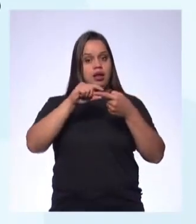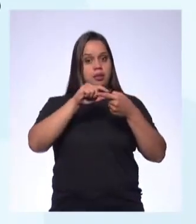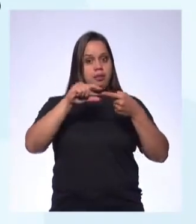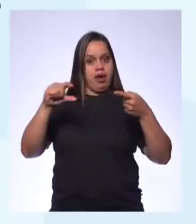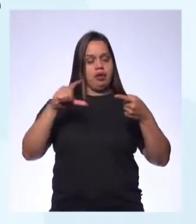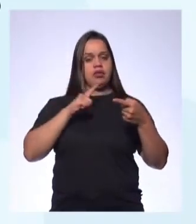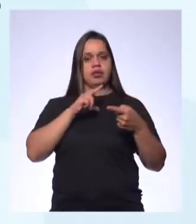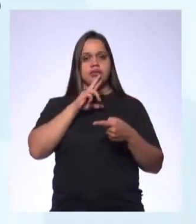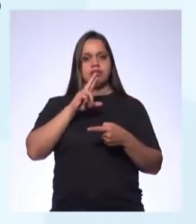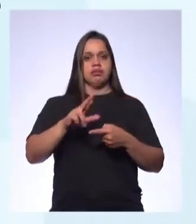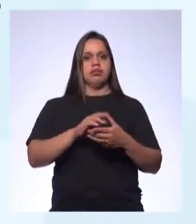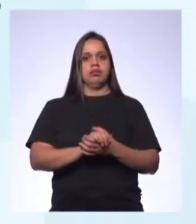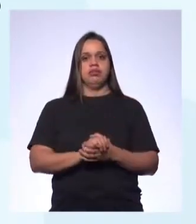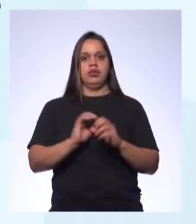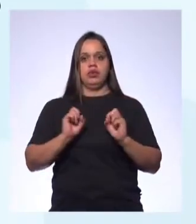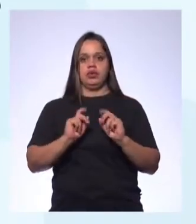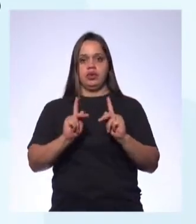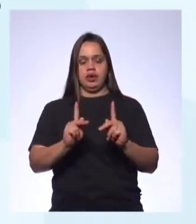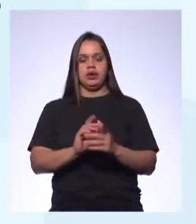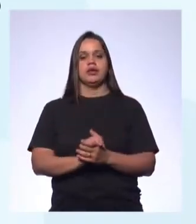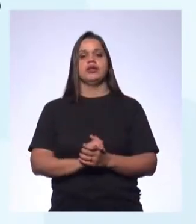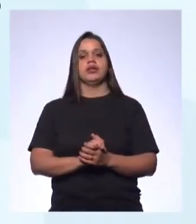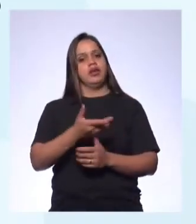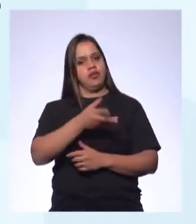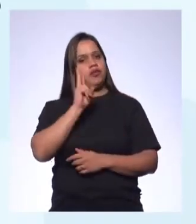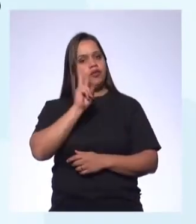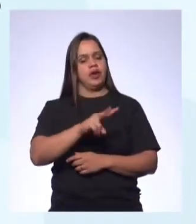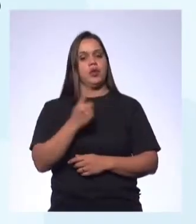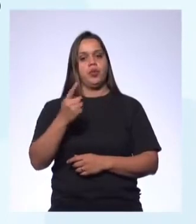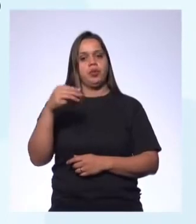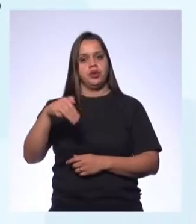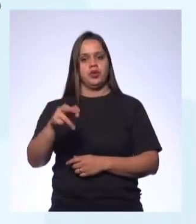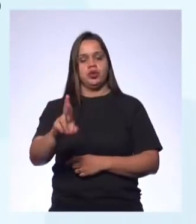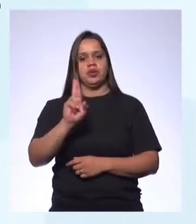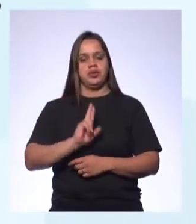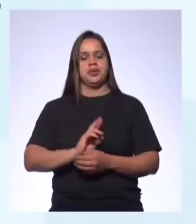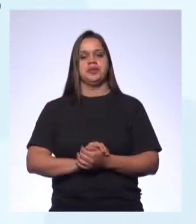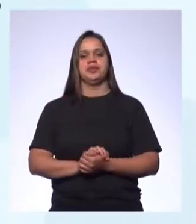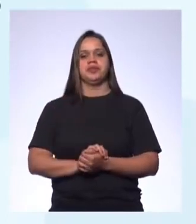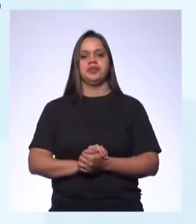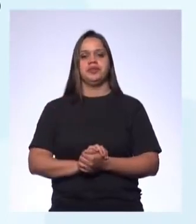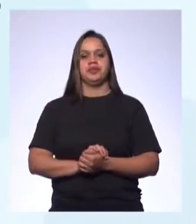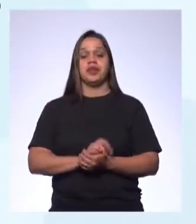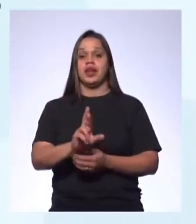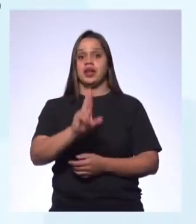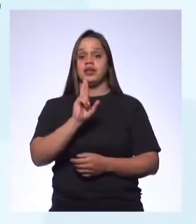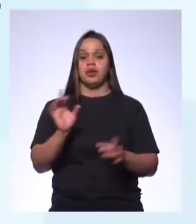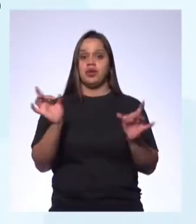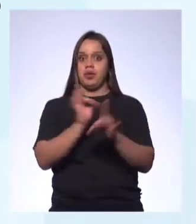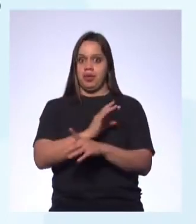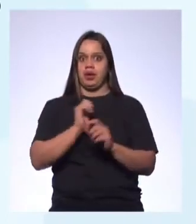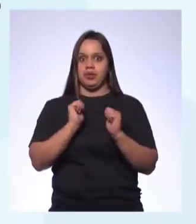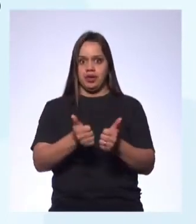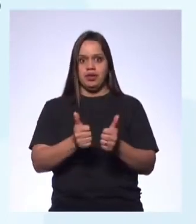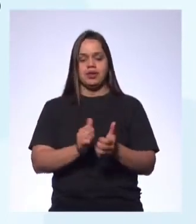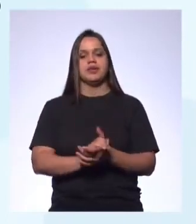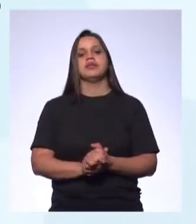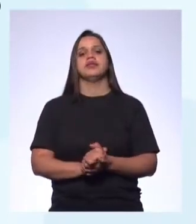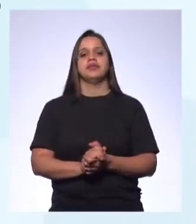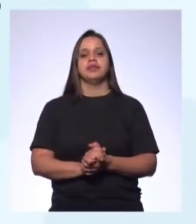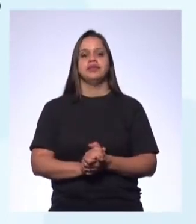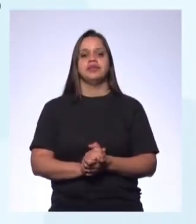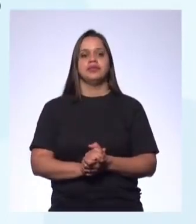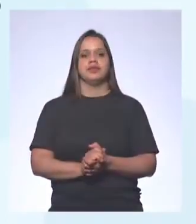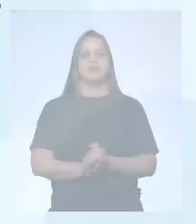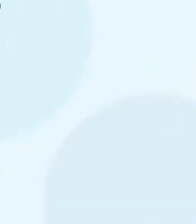resposta Ok? Go there Vai lá One minute Um minuto para você responder De resposta completa Viu, gente? Isso